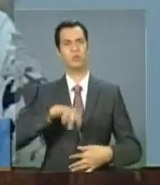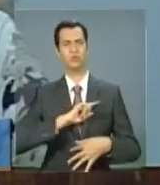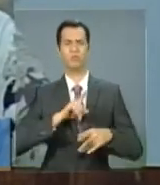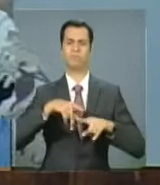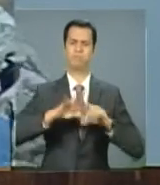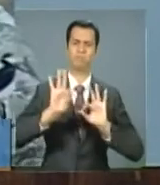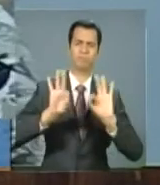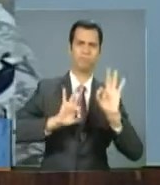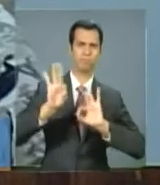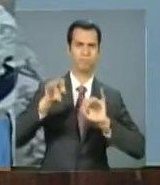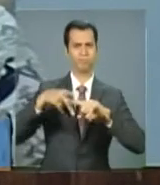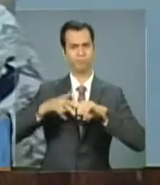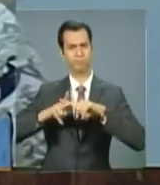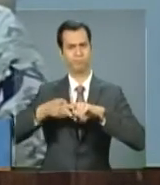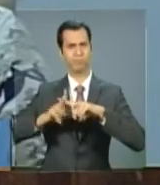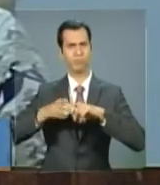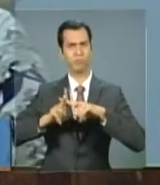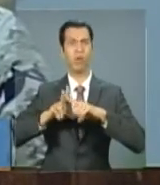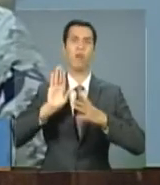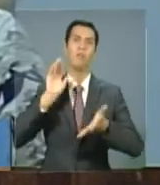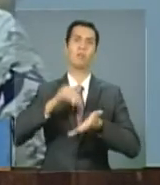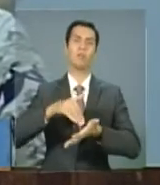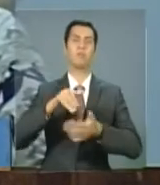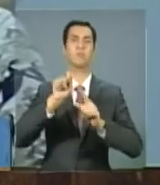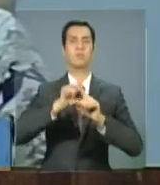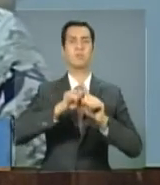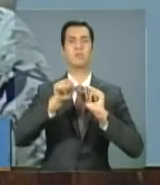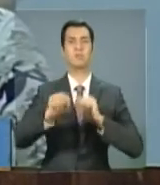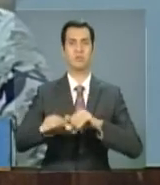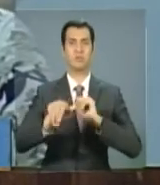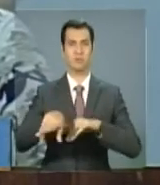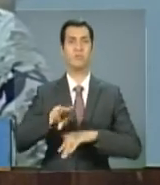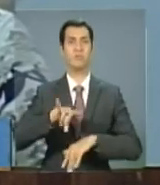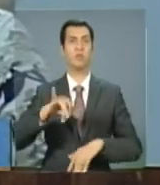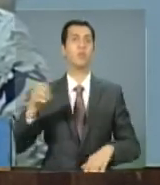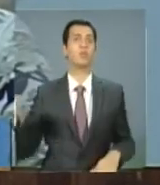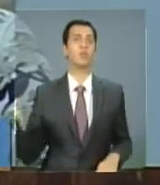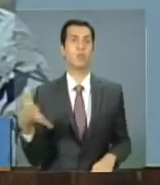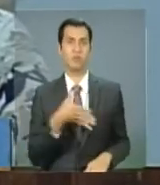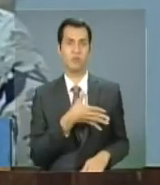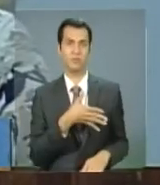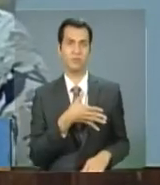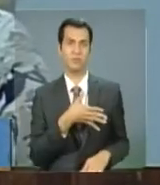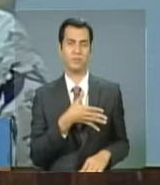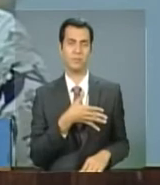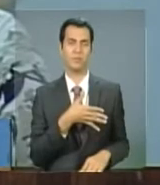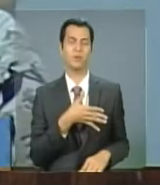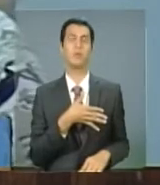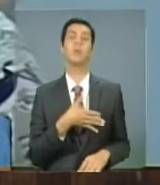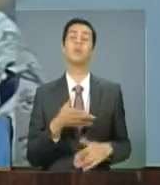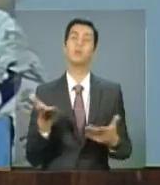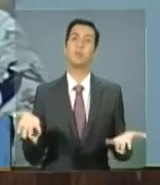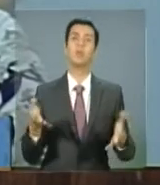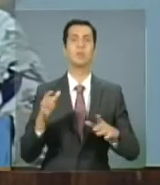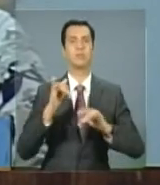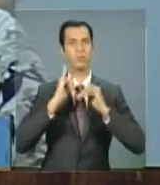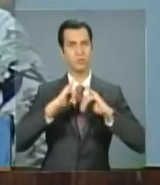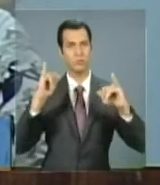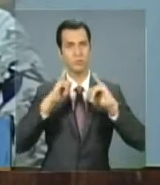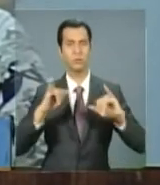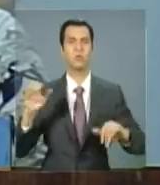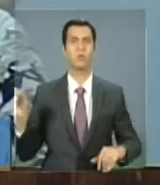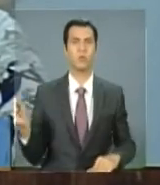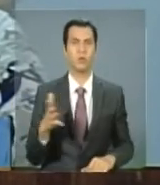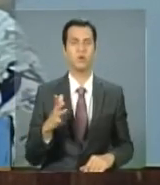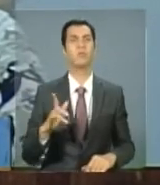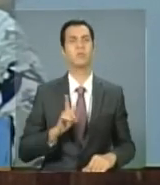de setembro, nós vamos ter as novas estimativas disponibilizadas. Com essas novas estimativas, nós vamos ter novos